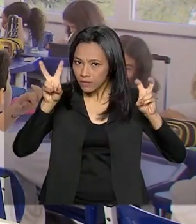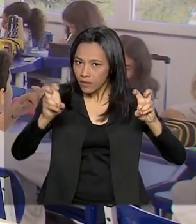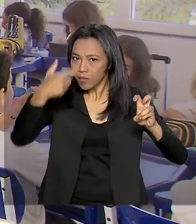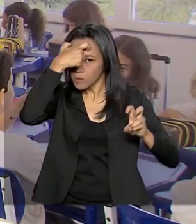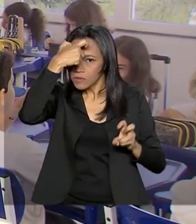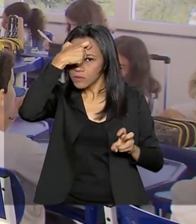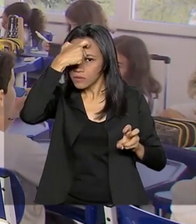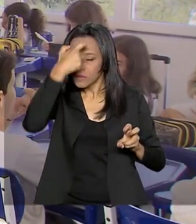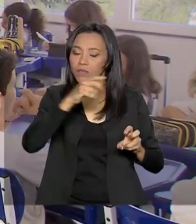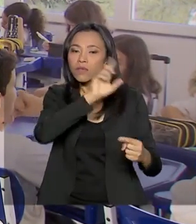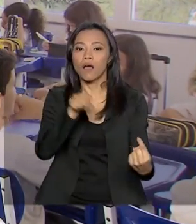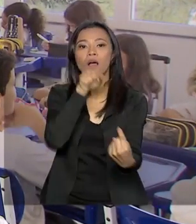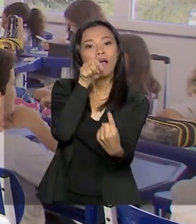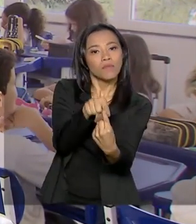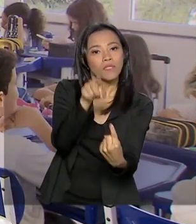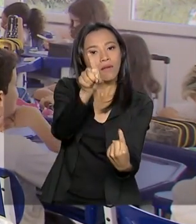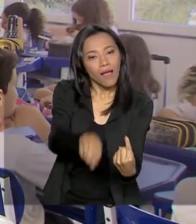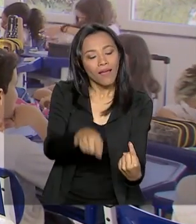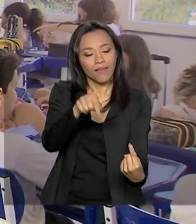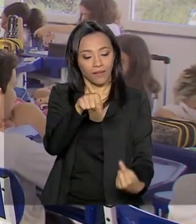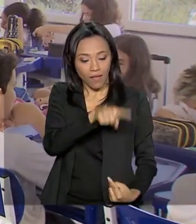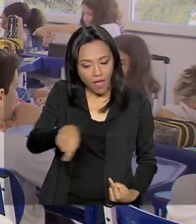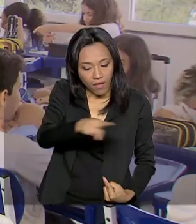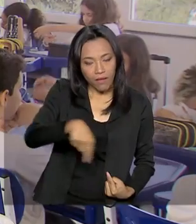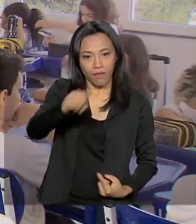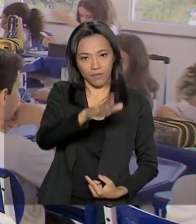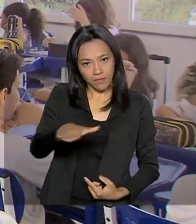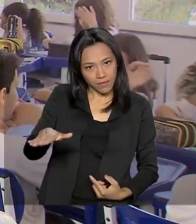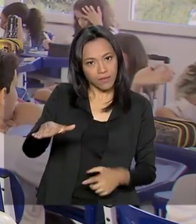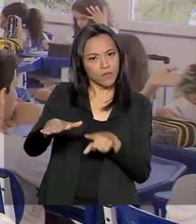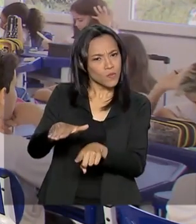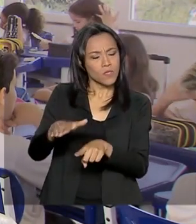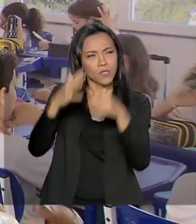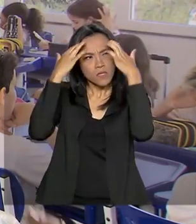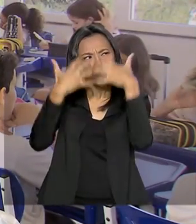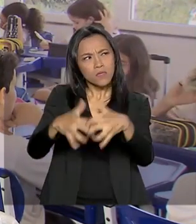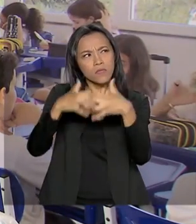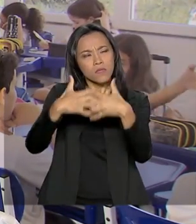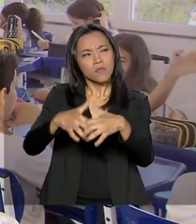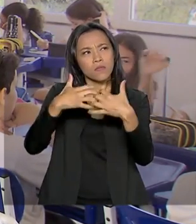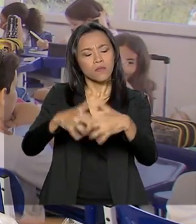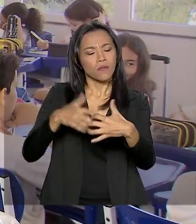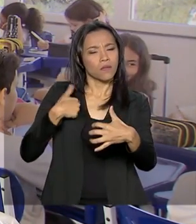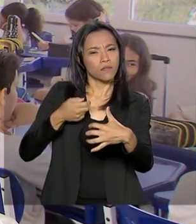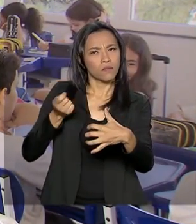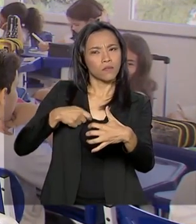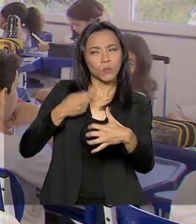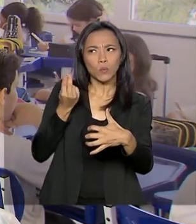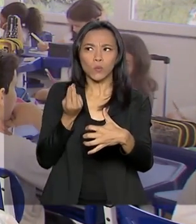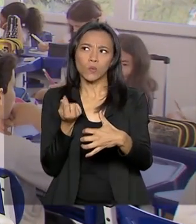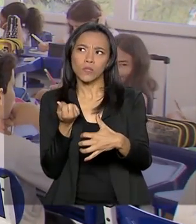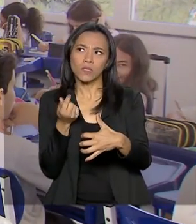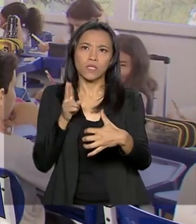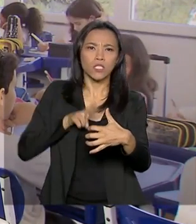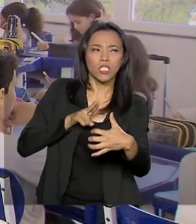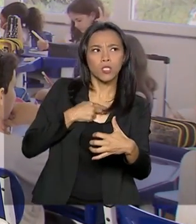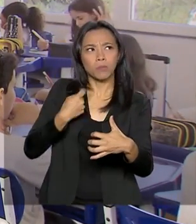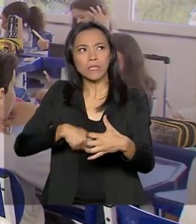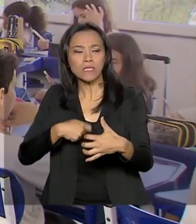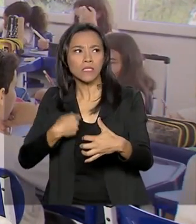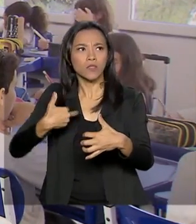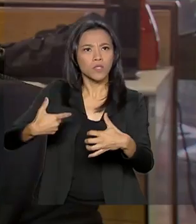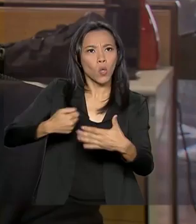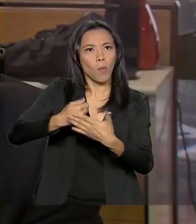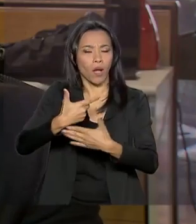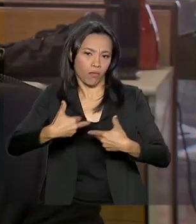o nosso objetivo é tornar a criança mais reflexiva no que ela tem de desejo e de necessidade para